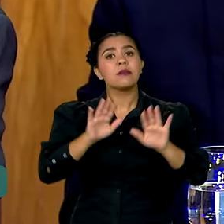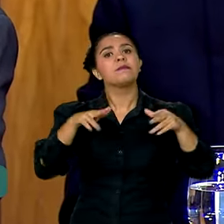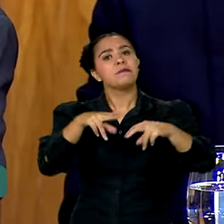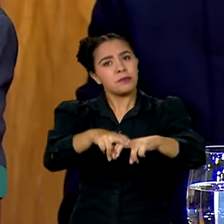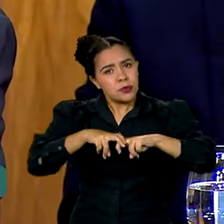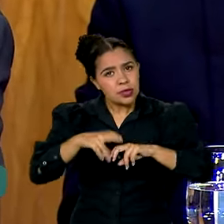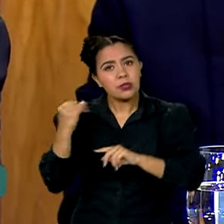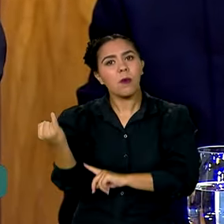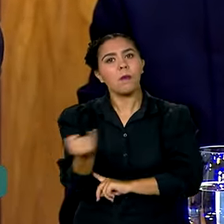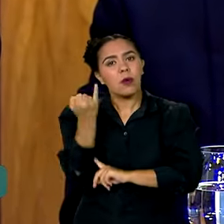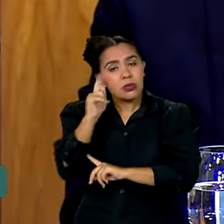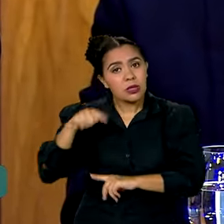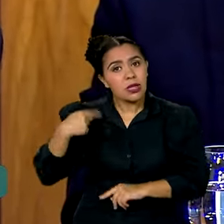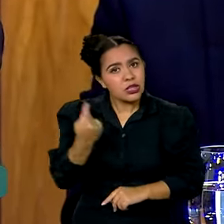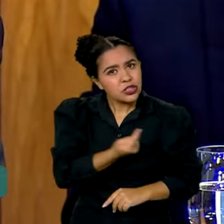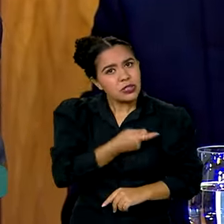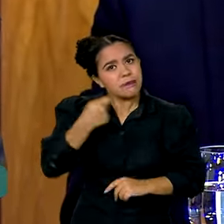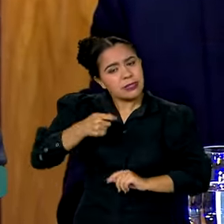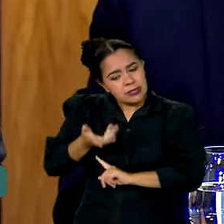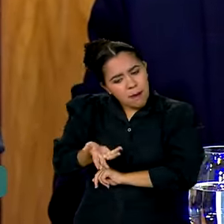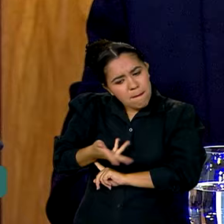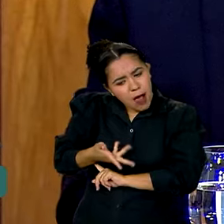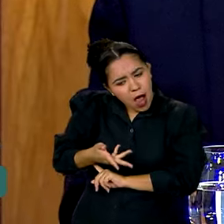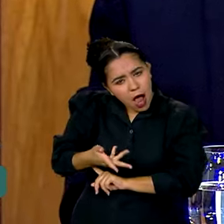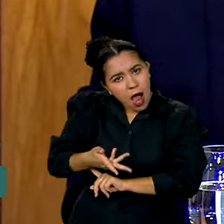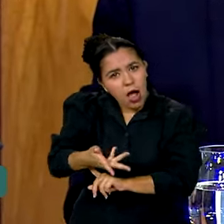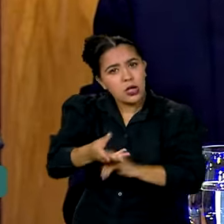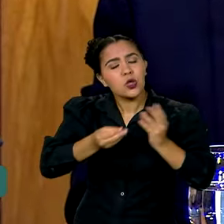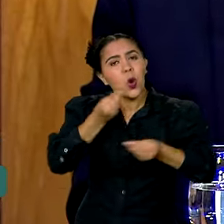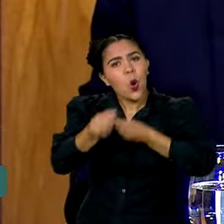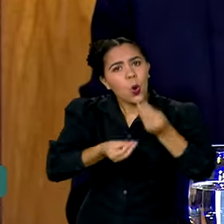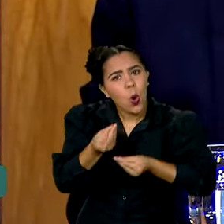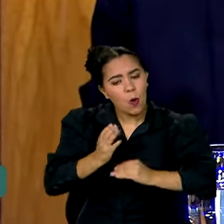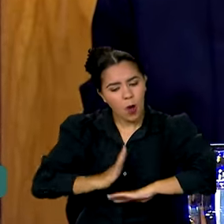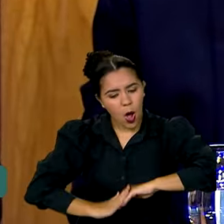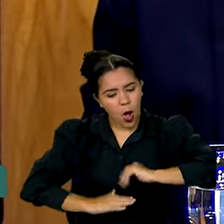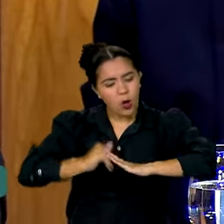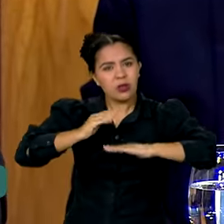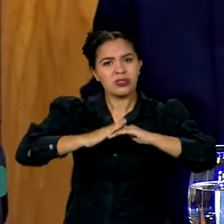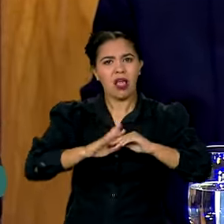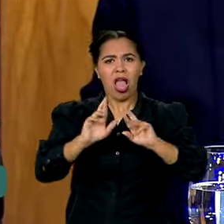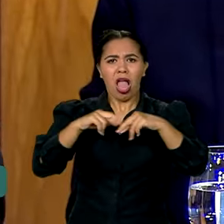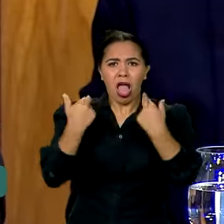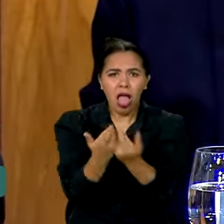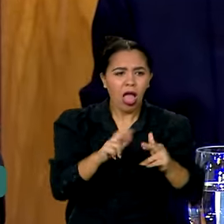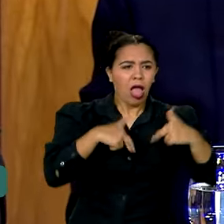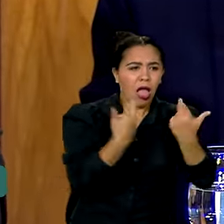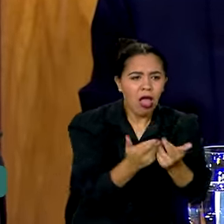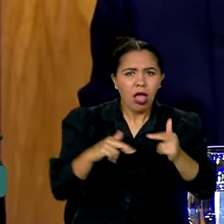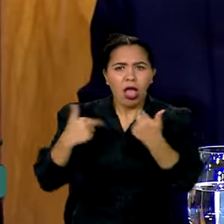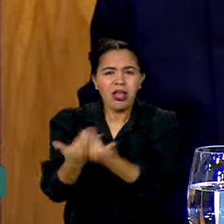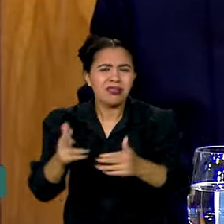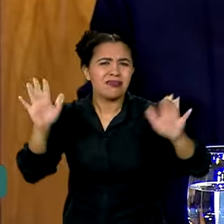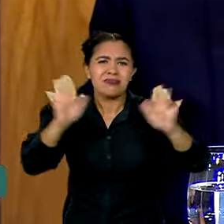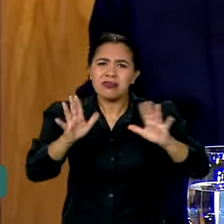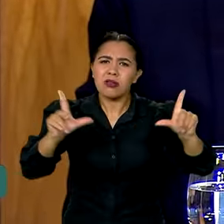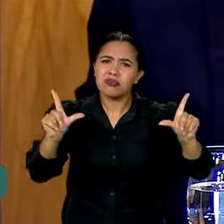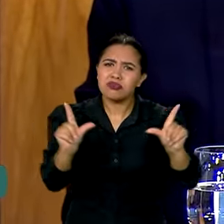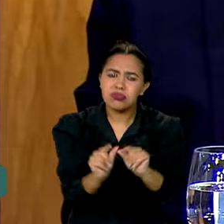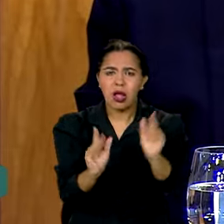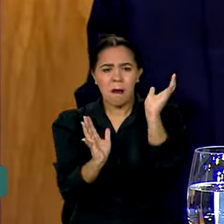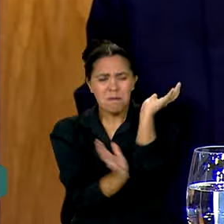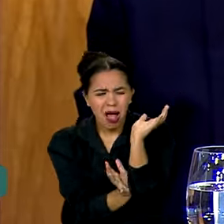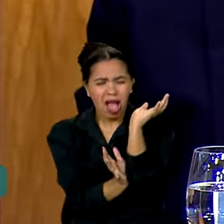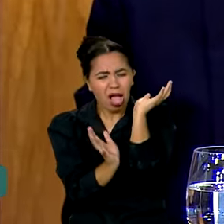importante que a gente apresse um pouco o processo de construção, menos reunião, menos burocracia, menos papel